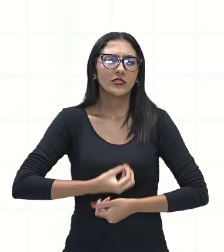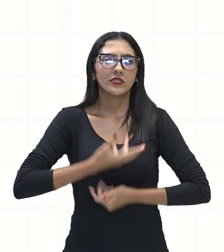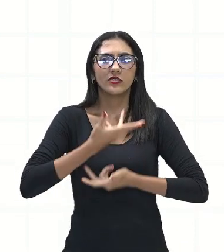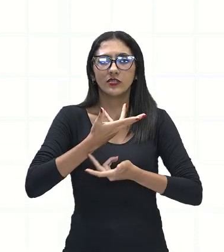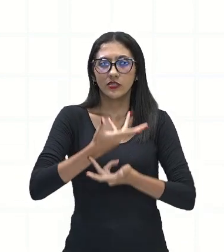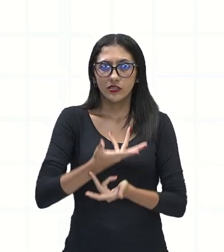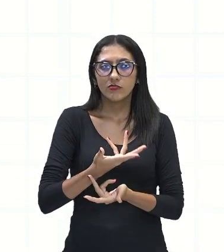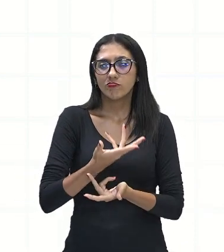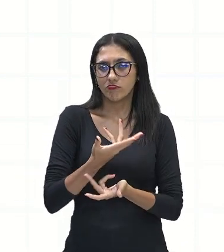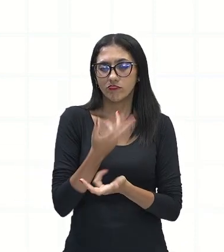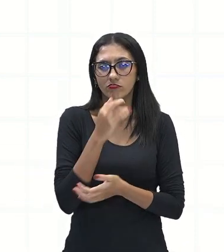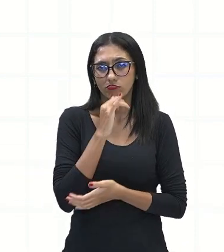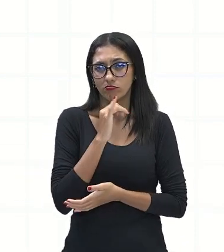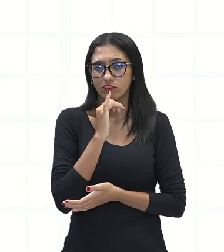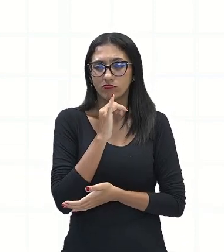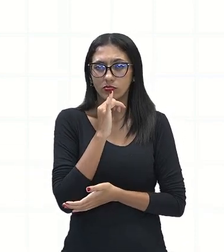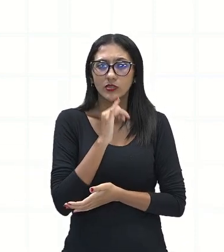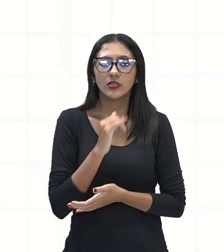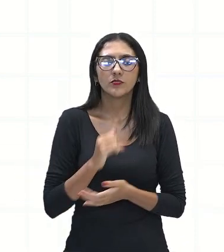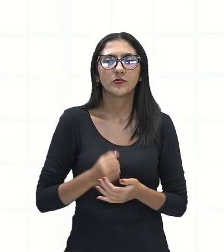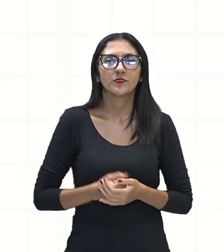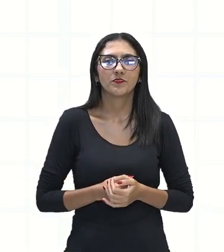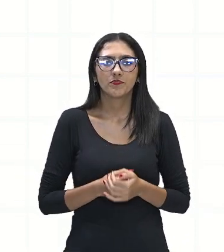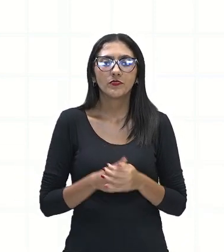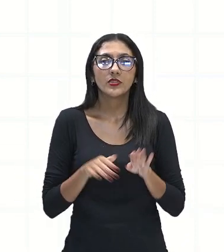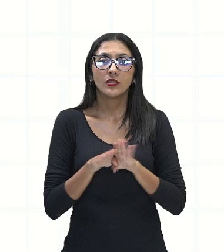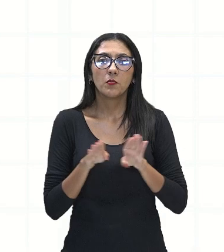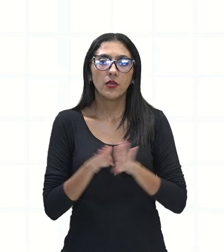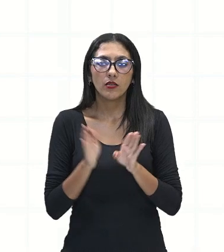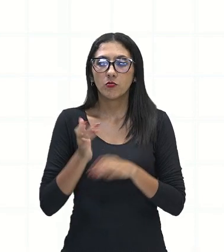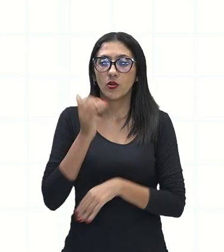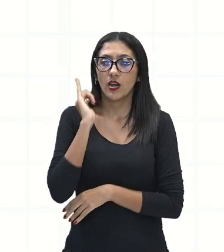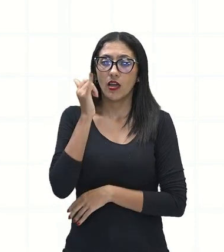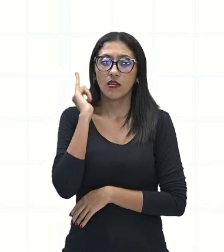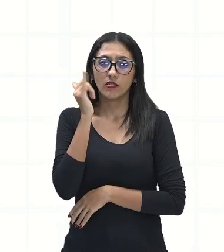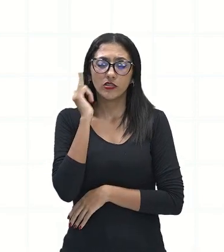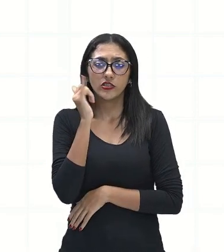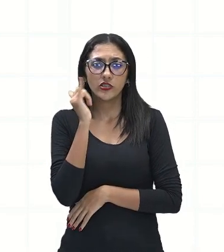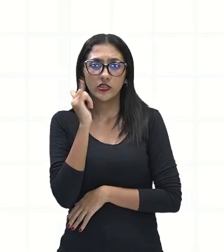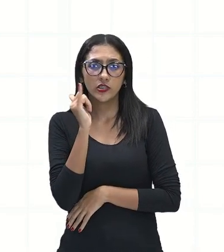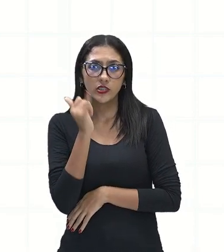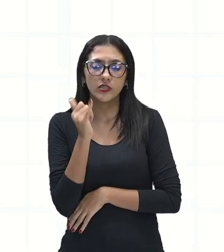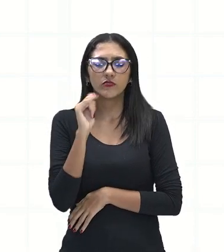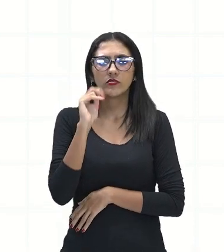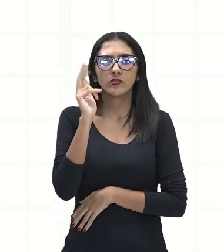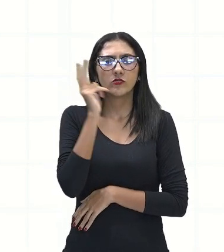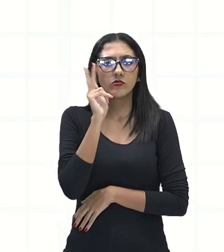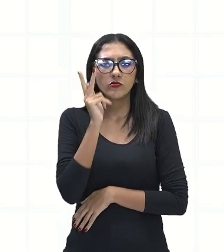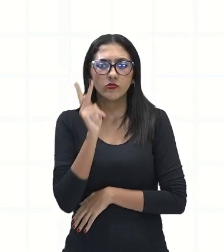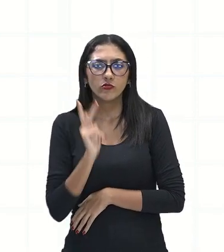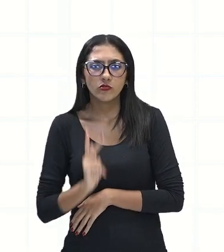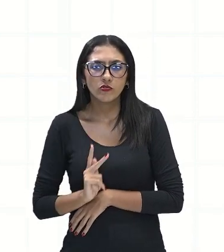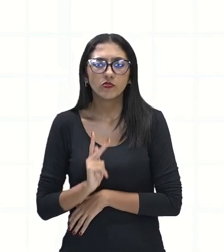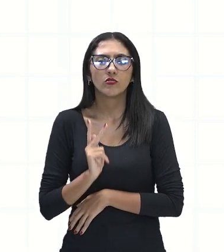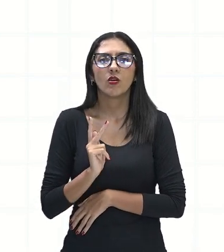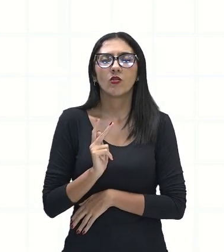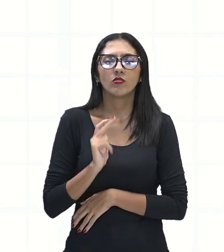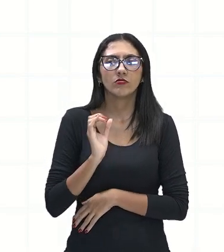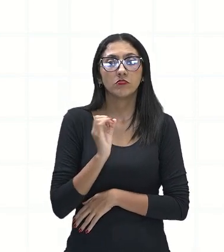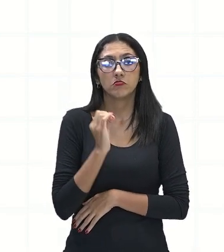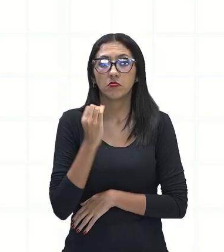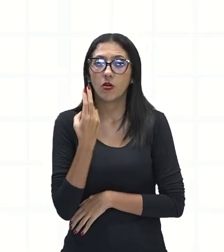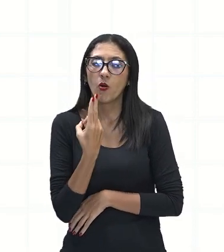um conto, até mesmo em um conto, ou numa